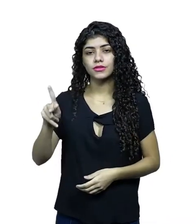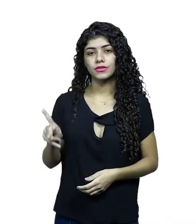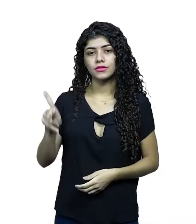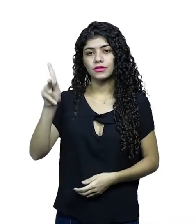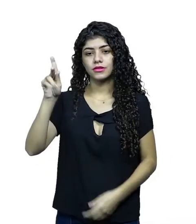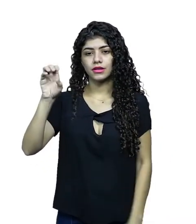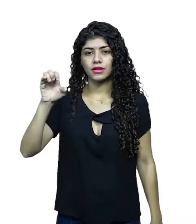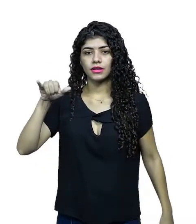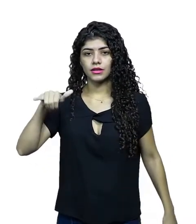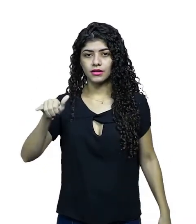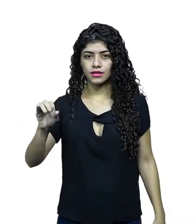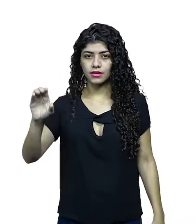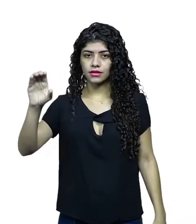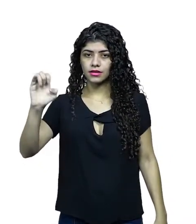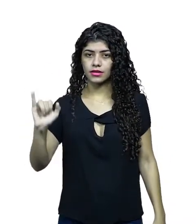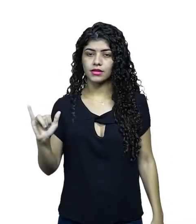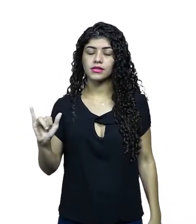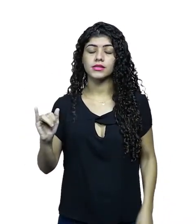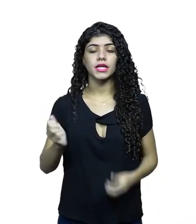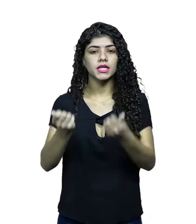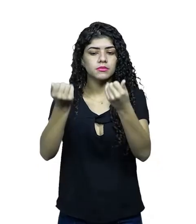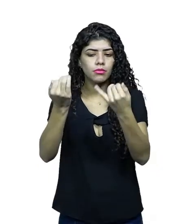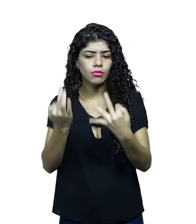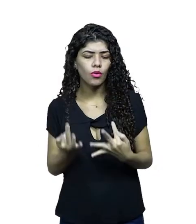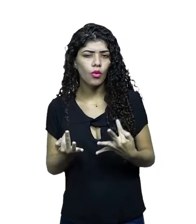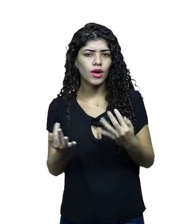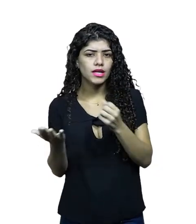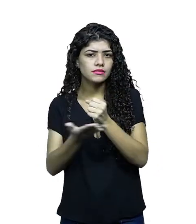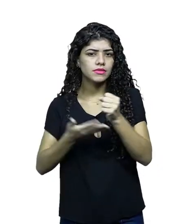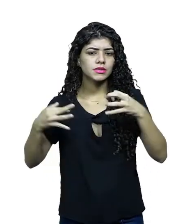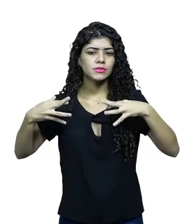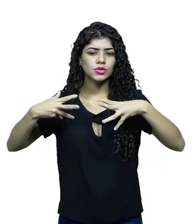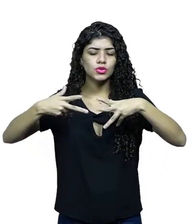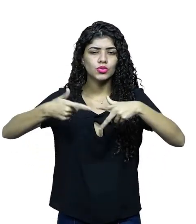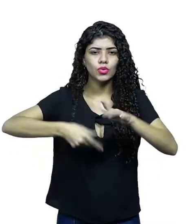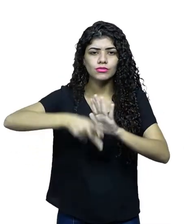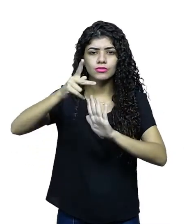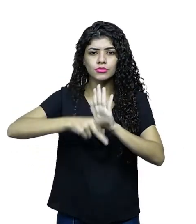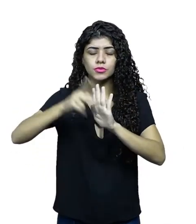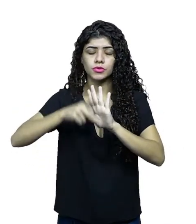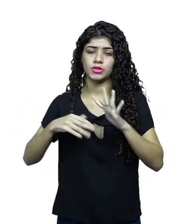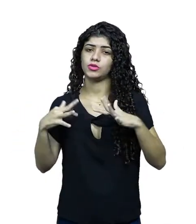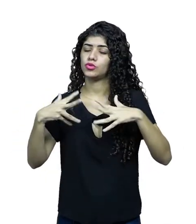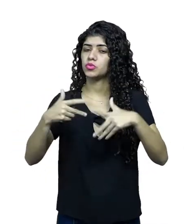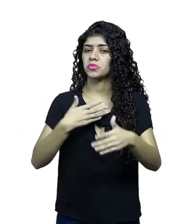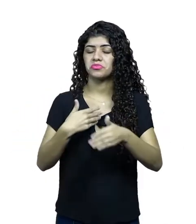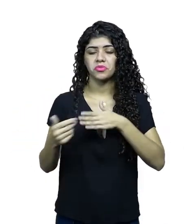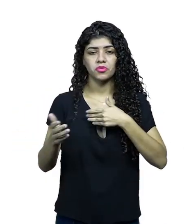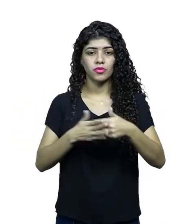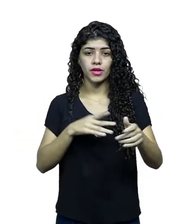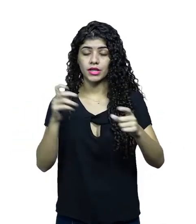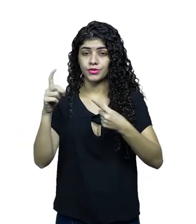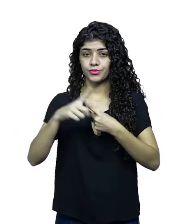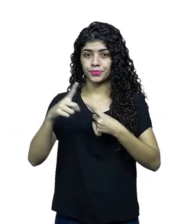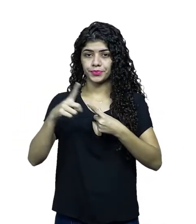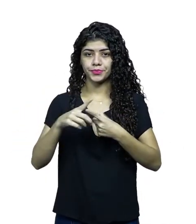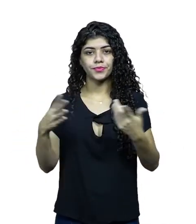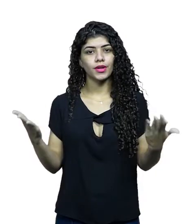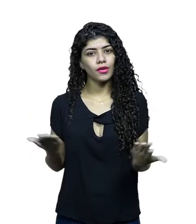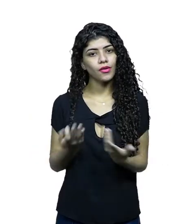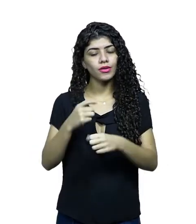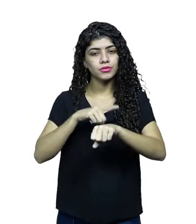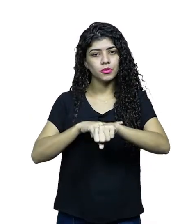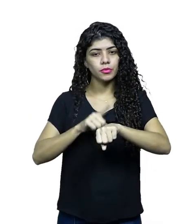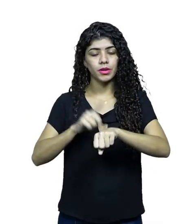professora Casey falou dos elementos comuns a todos os projetos. Projetos que são de todas e quaisquer modalidades.